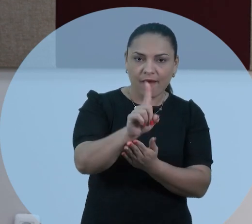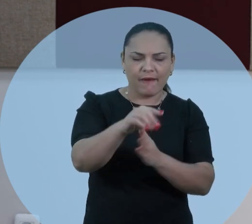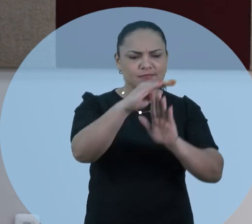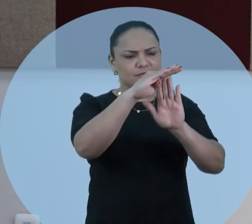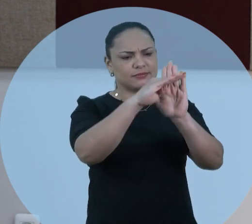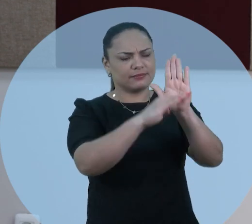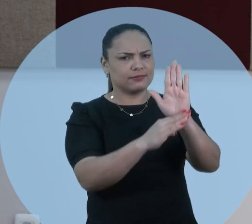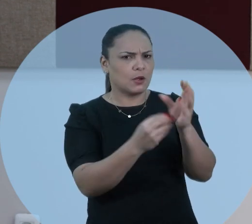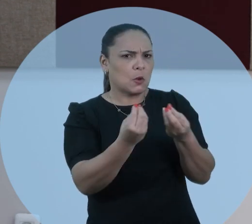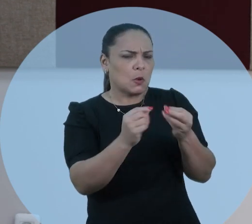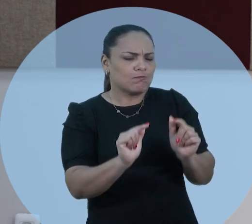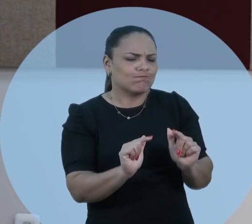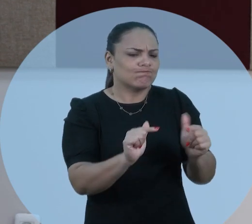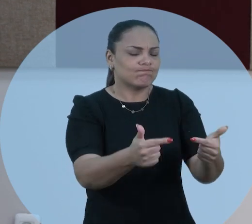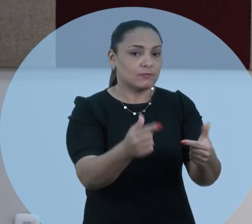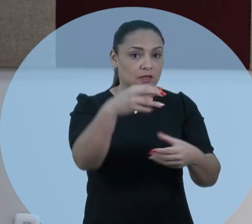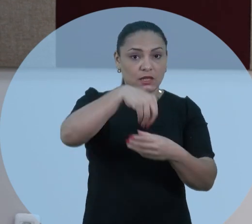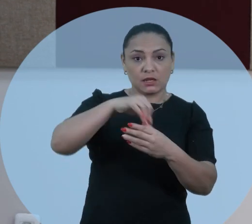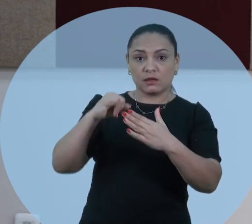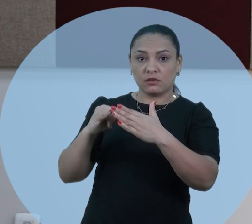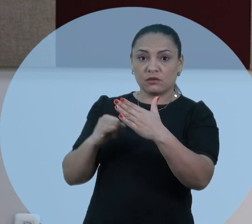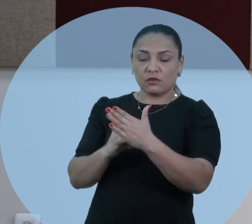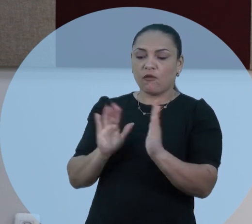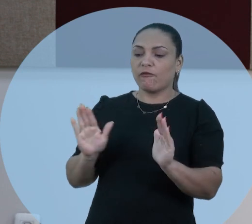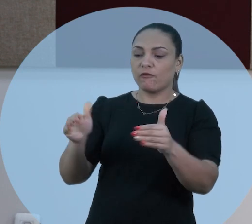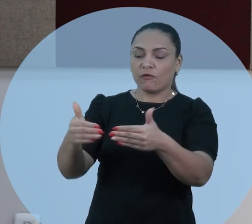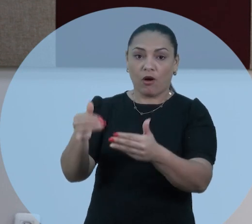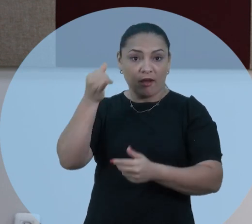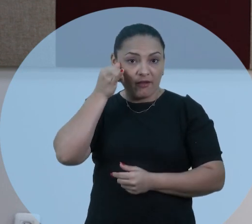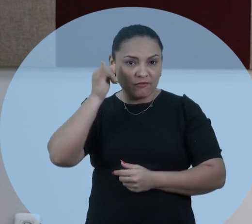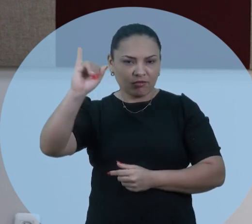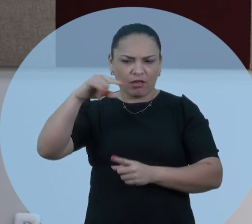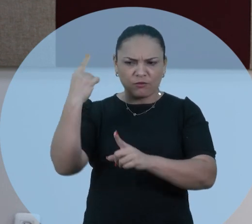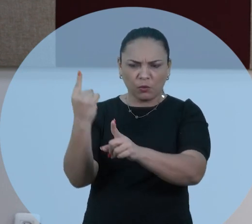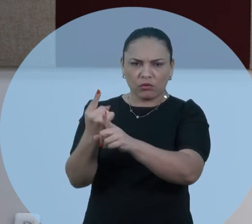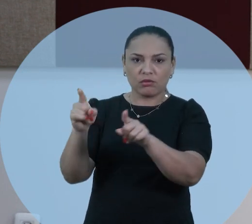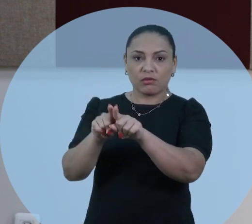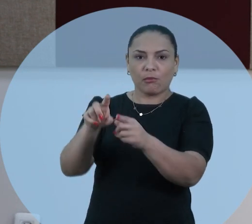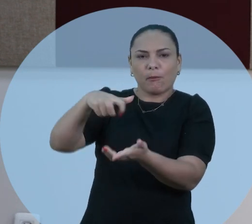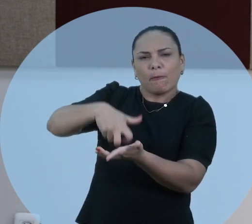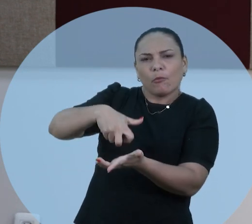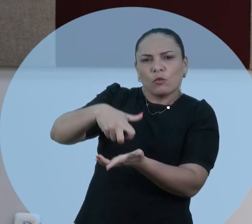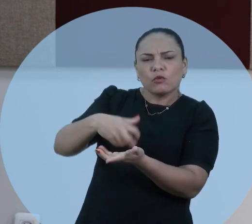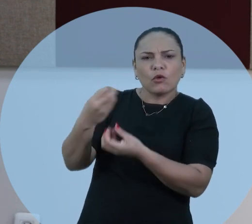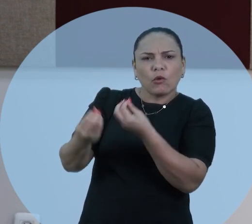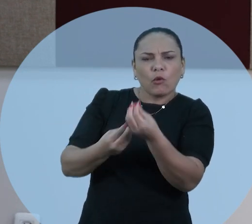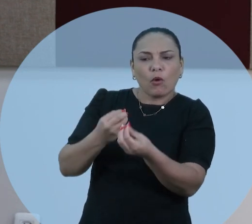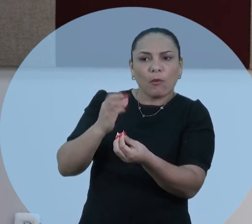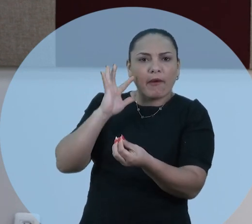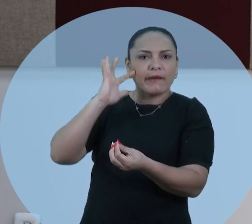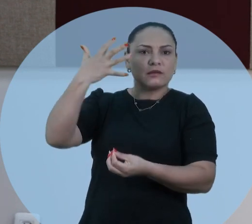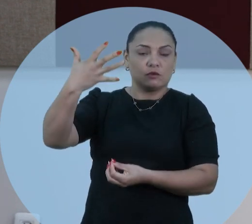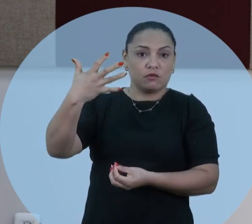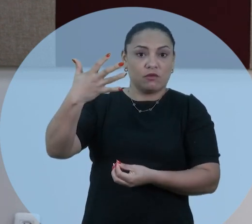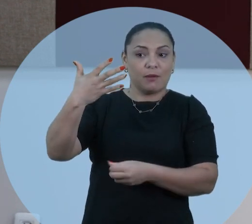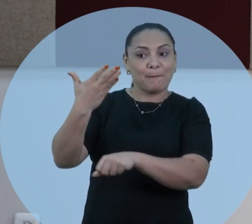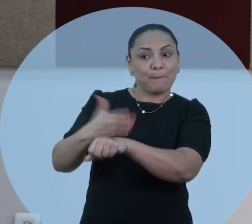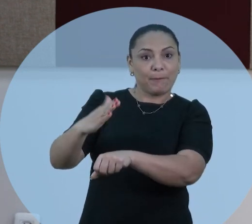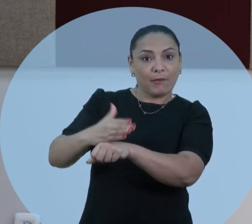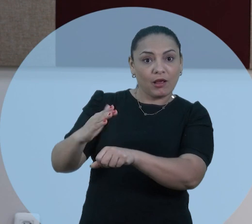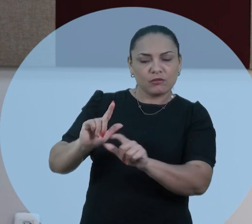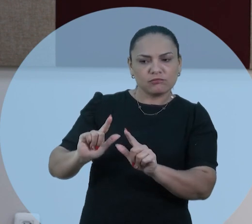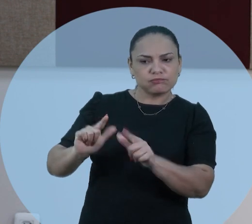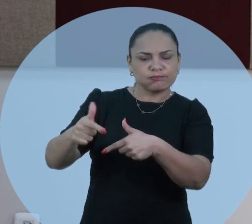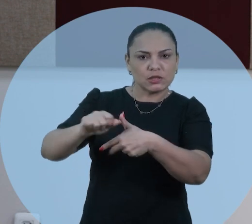conjunto de medidas institucionais voltadas para a prevenção, detecção e punição e remediação de práticas